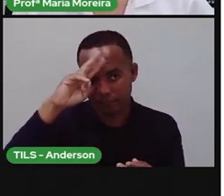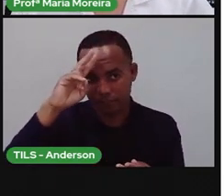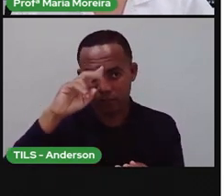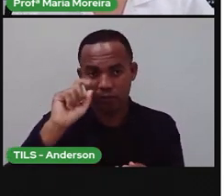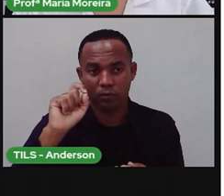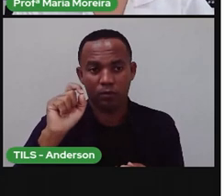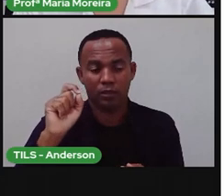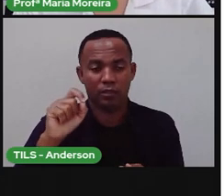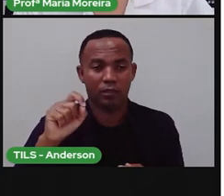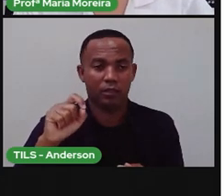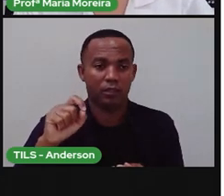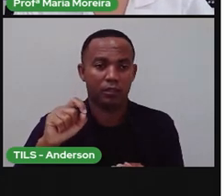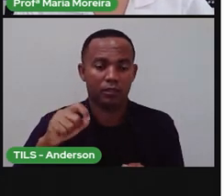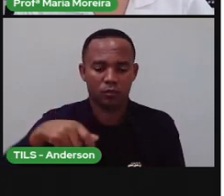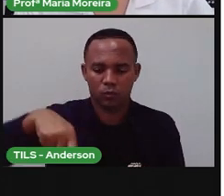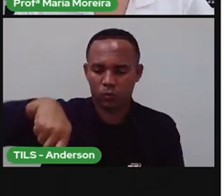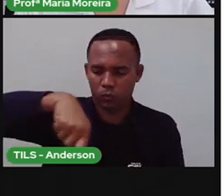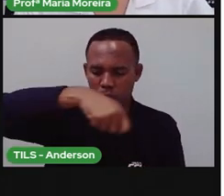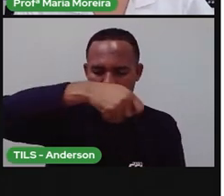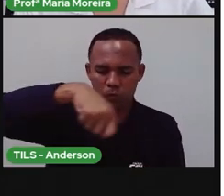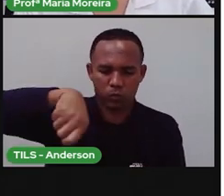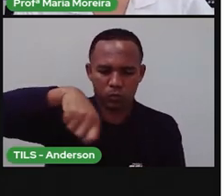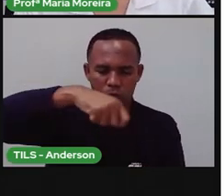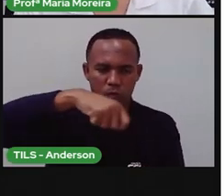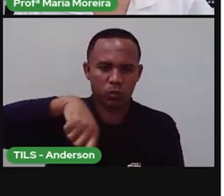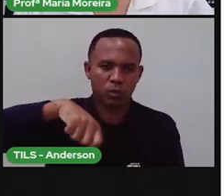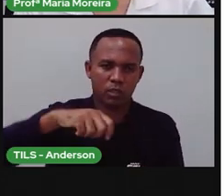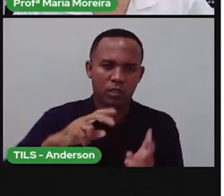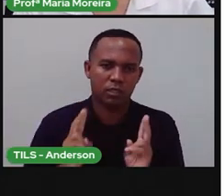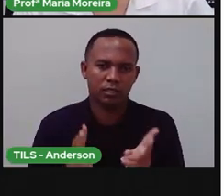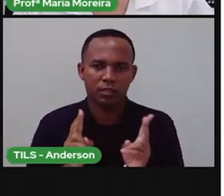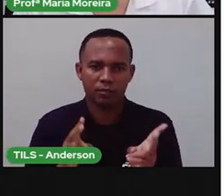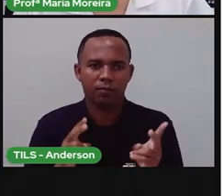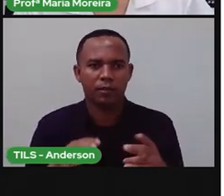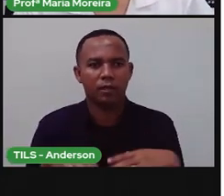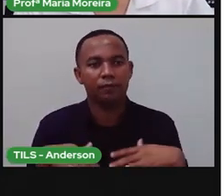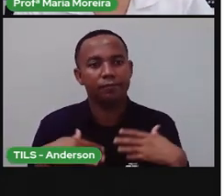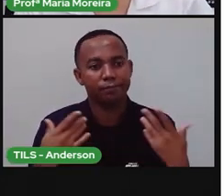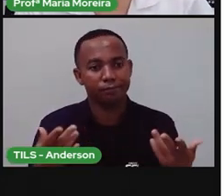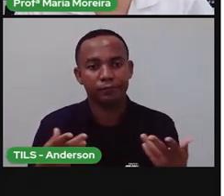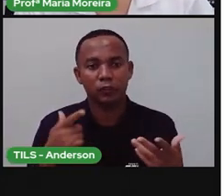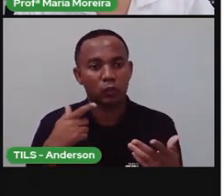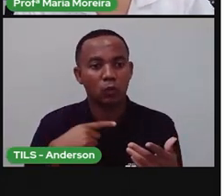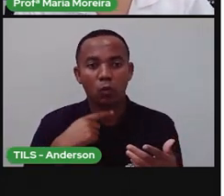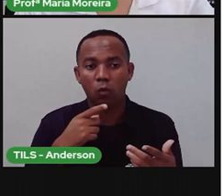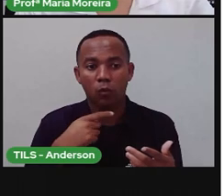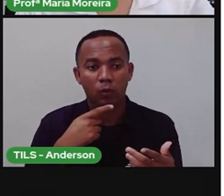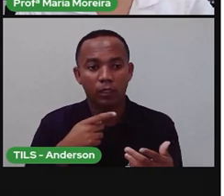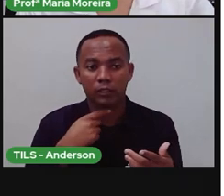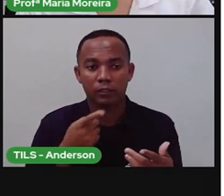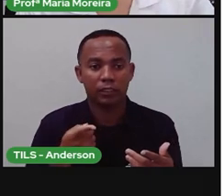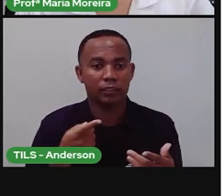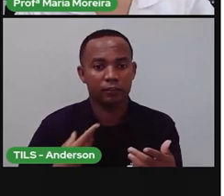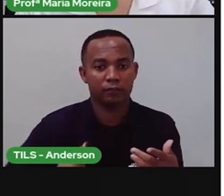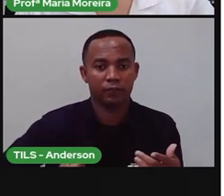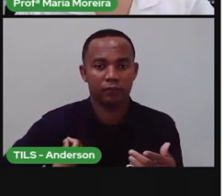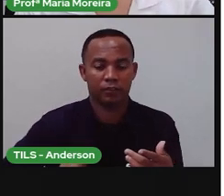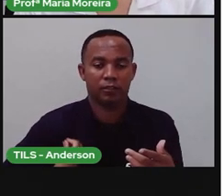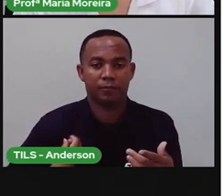fala, olha, lembra de molhar a plantinha. Lembra de molhar a sementinha. Porque senão ela não vai conseguir sobreviver.